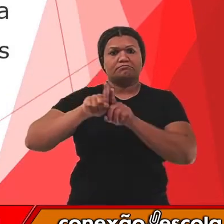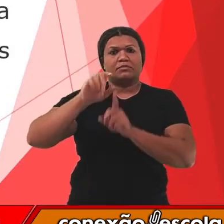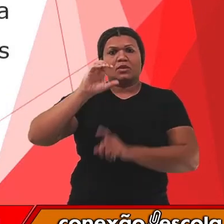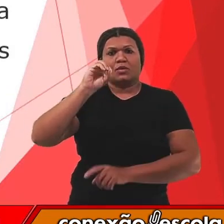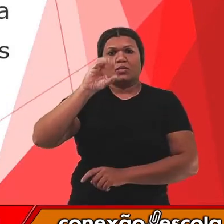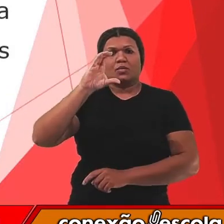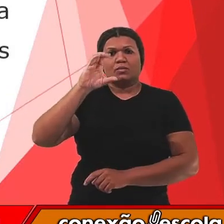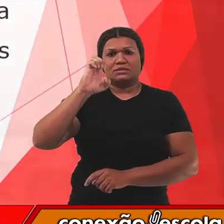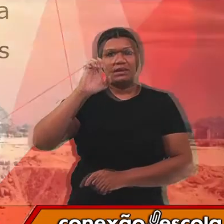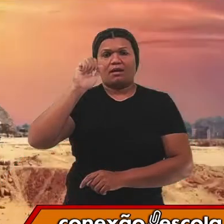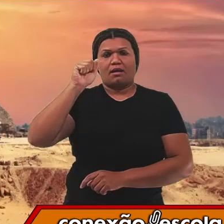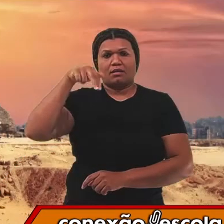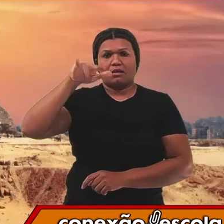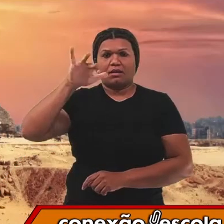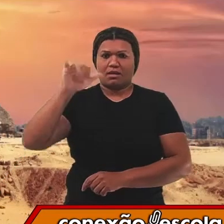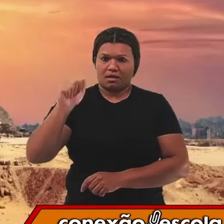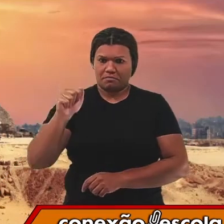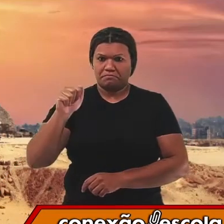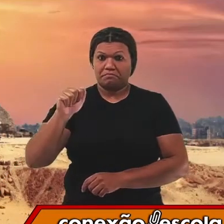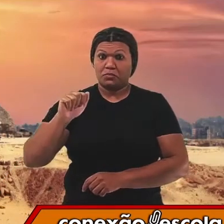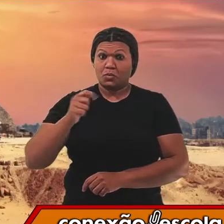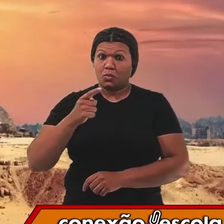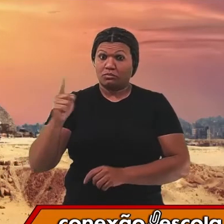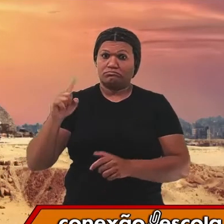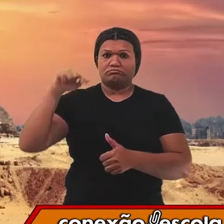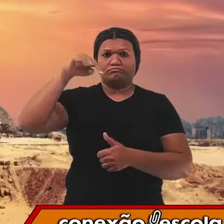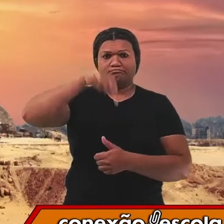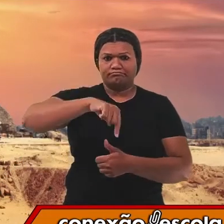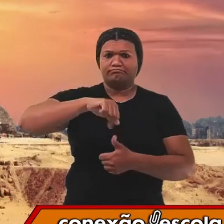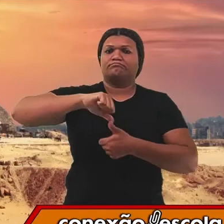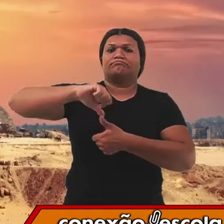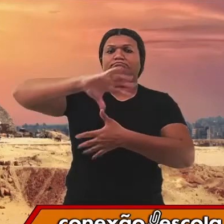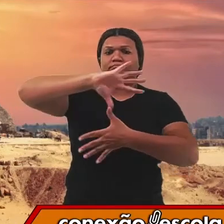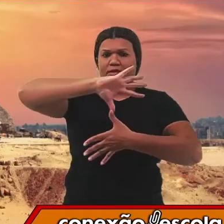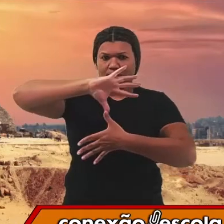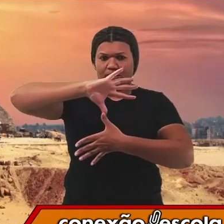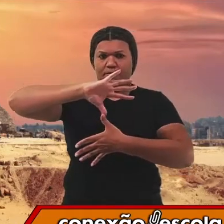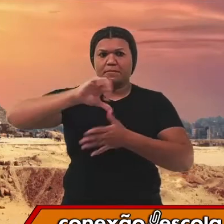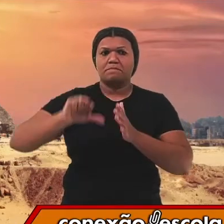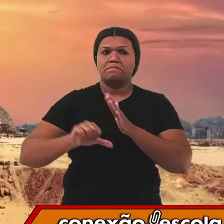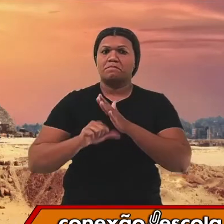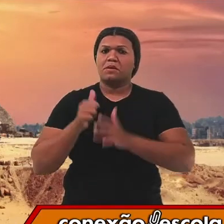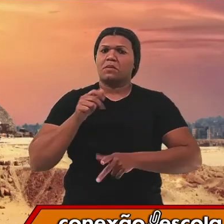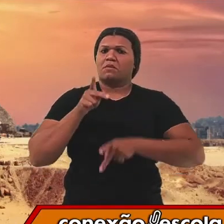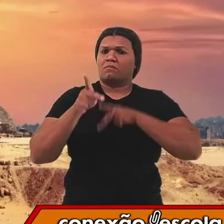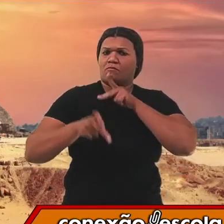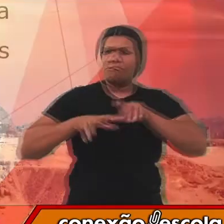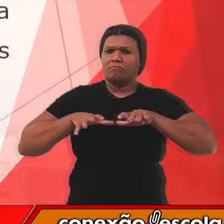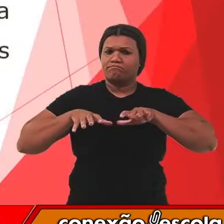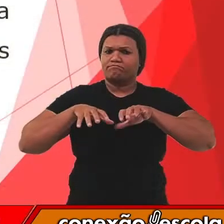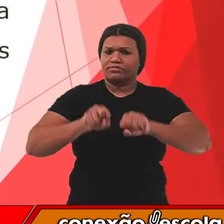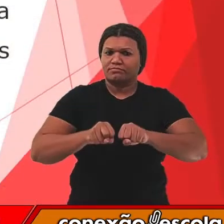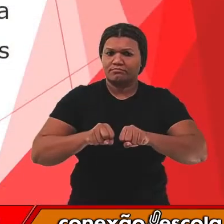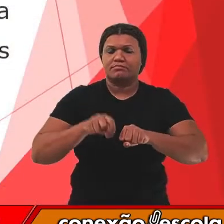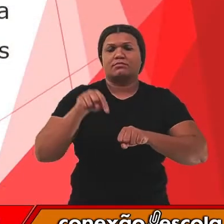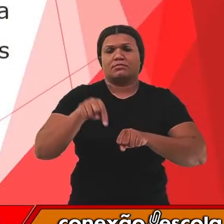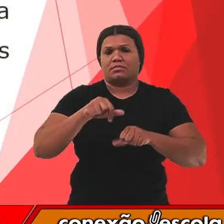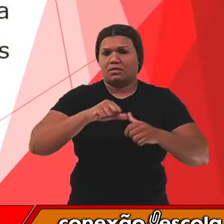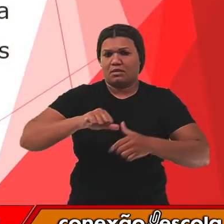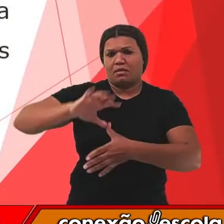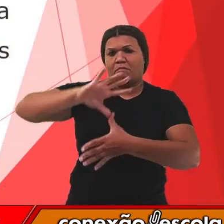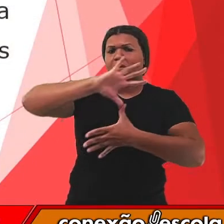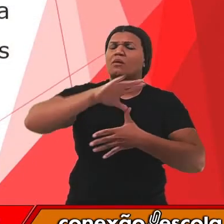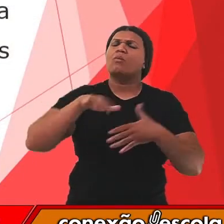Porém, há uma grande polêmica em relação à época da chegada desses primeiros povoadores da América e quais teriam sido